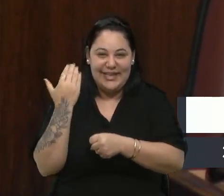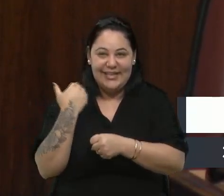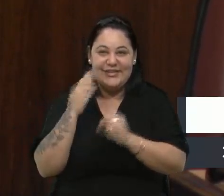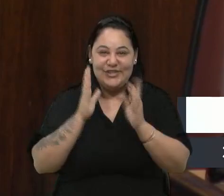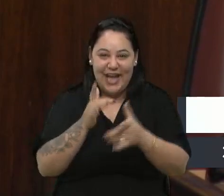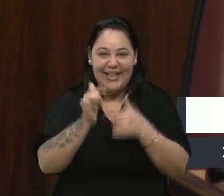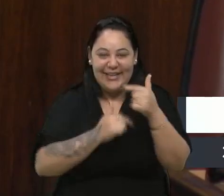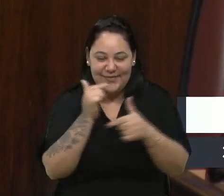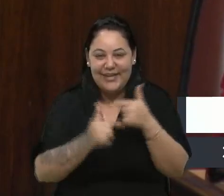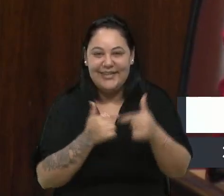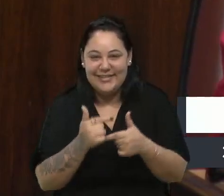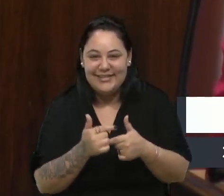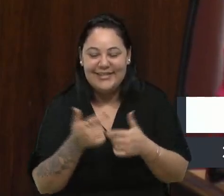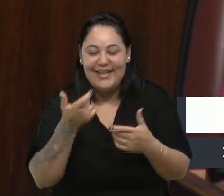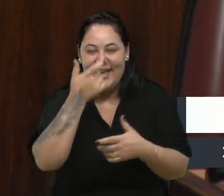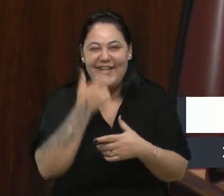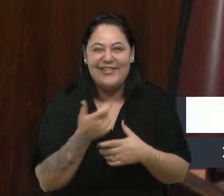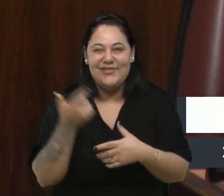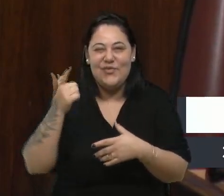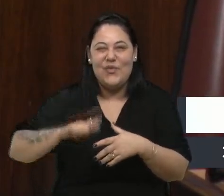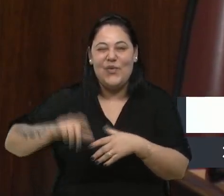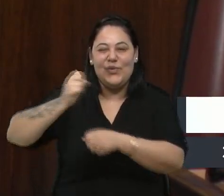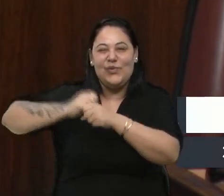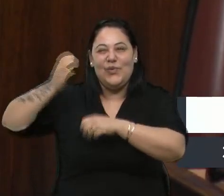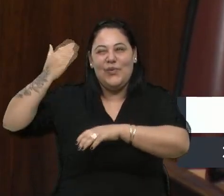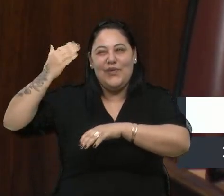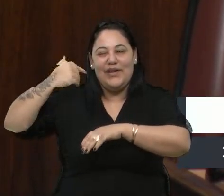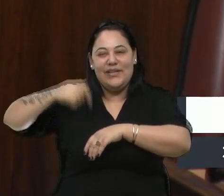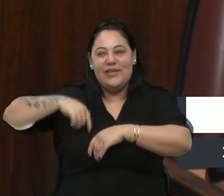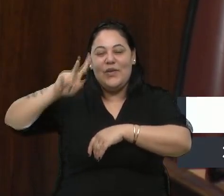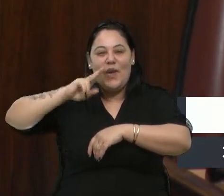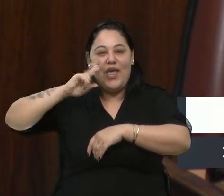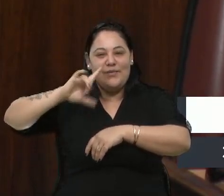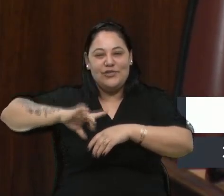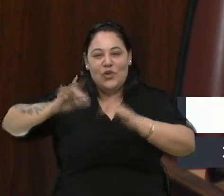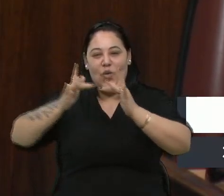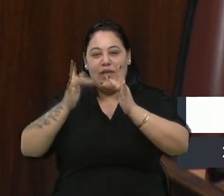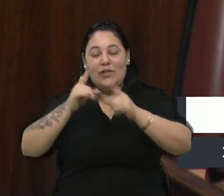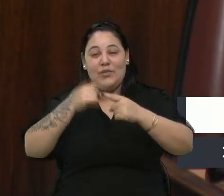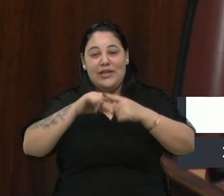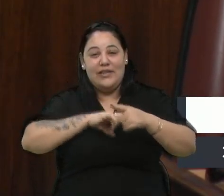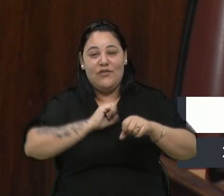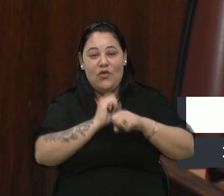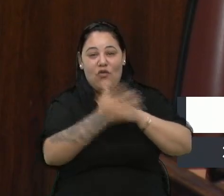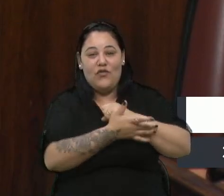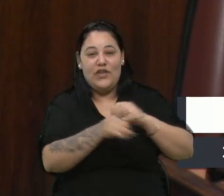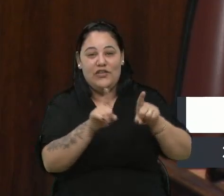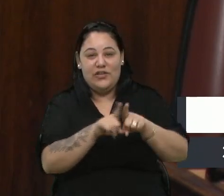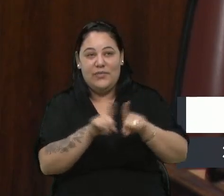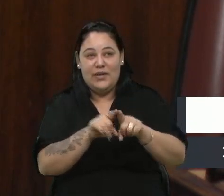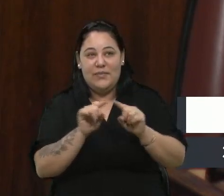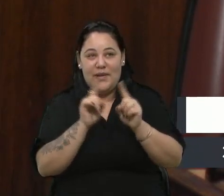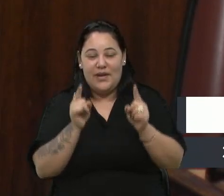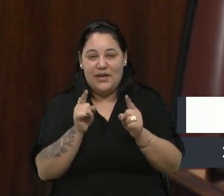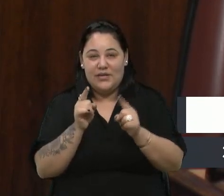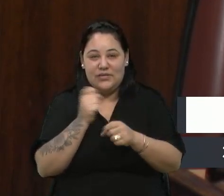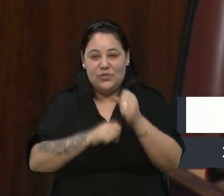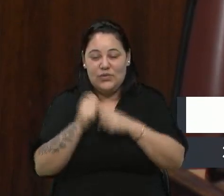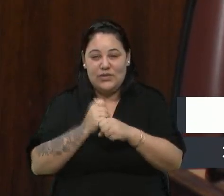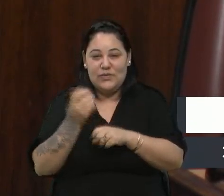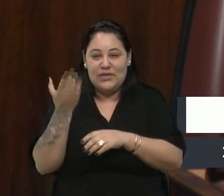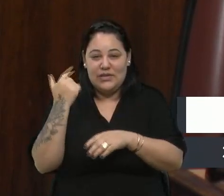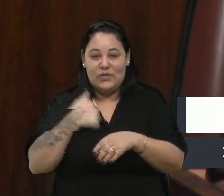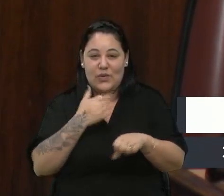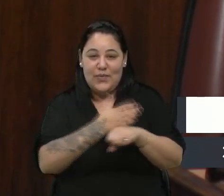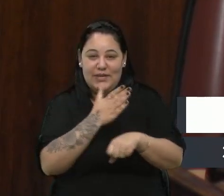acho que o outro ano a gente, eu não lembro de ter tido, por causa da pandemia, mas o ano passado eu participei